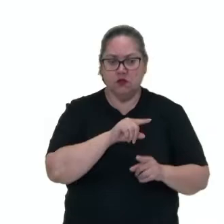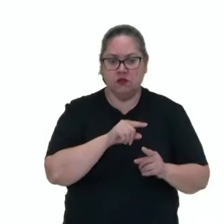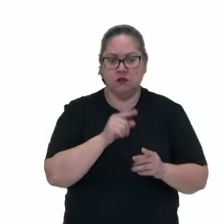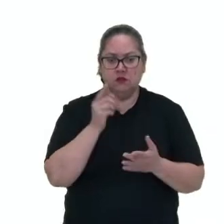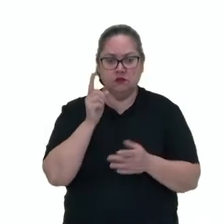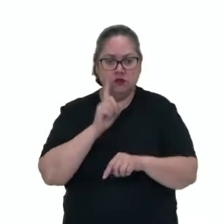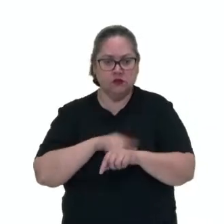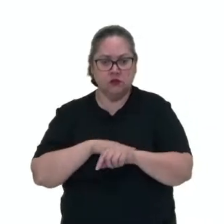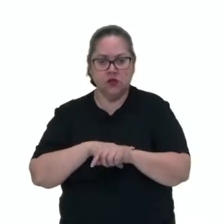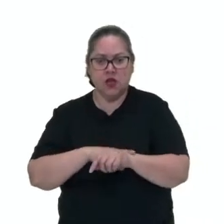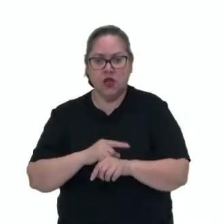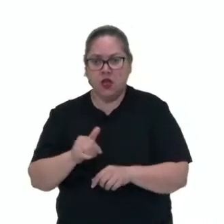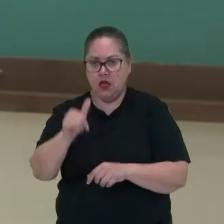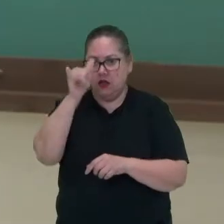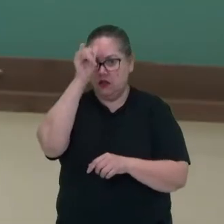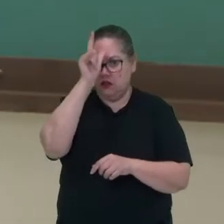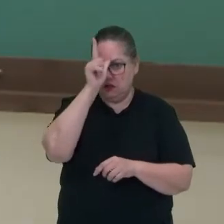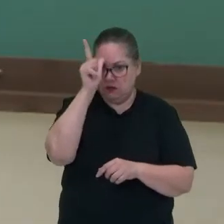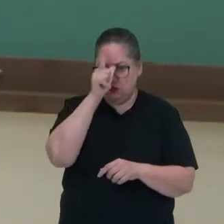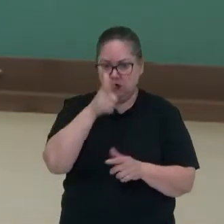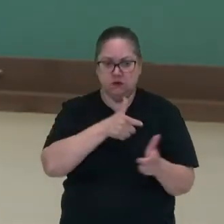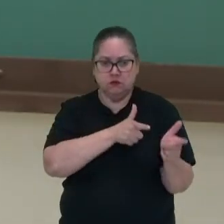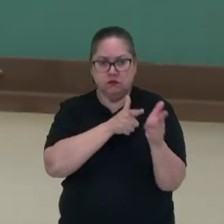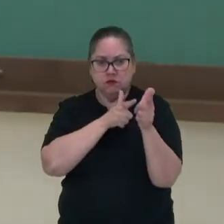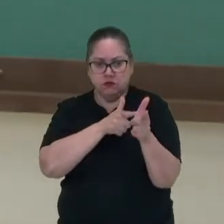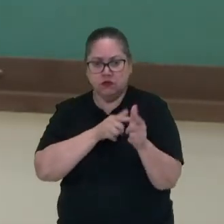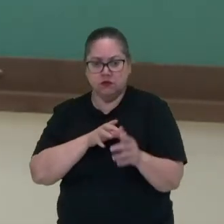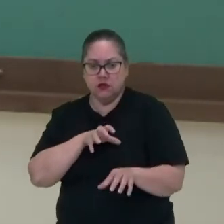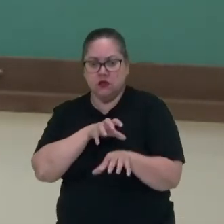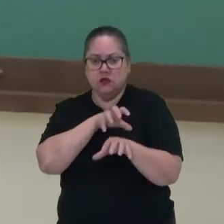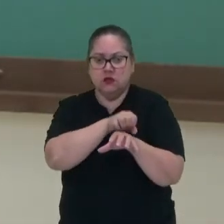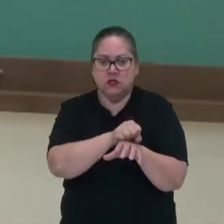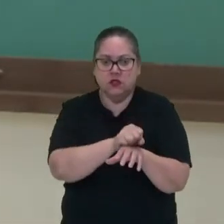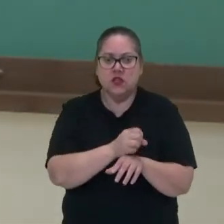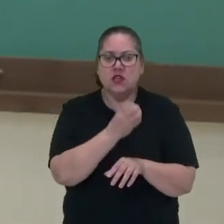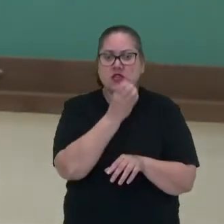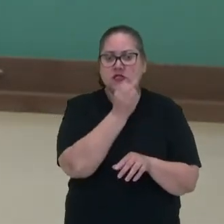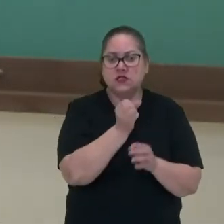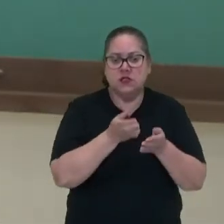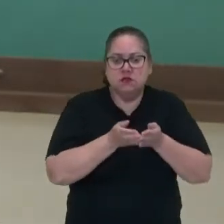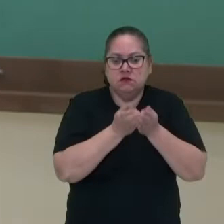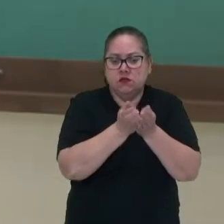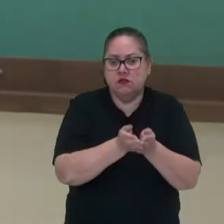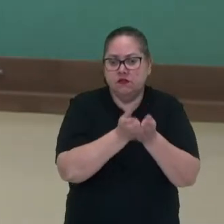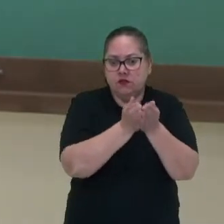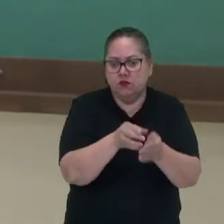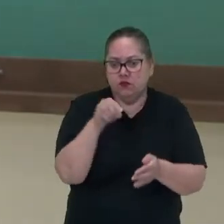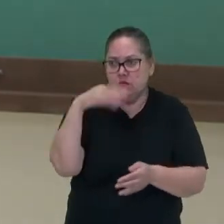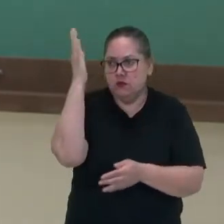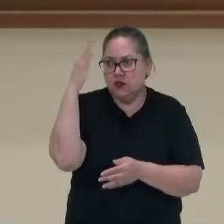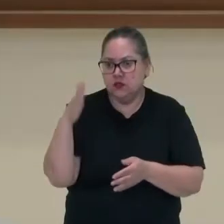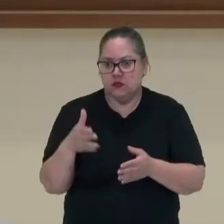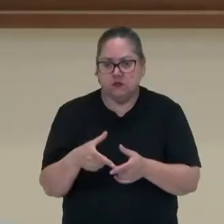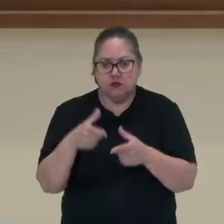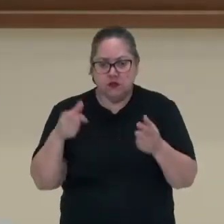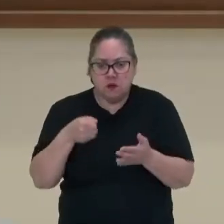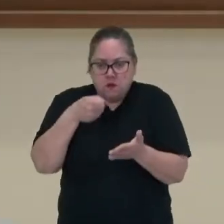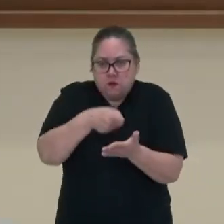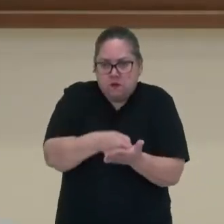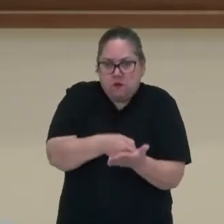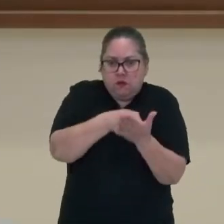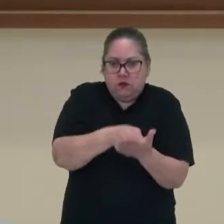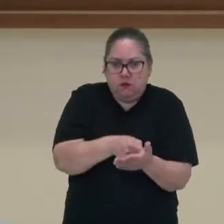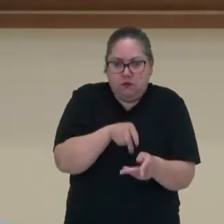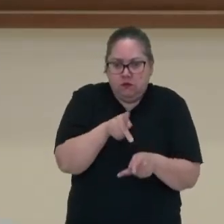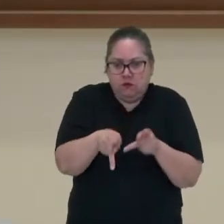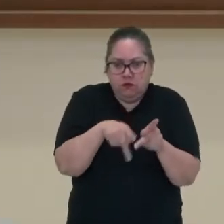nesse momento, os alemães nazistas vão fuzilar, vão atacar seis navios mercantes no Brasil. Devido a uma grande pressão da